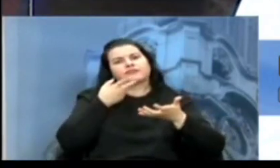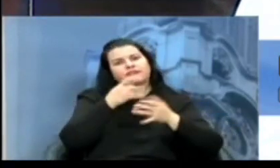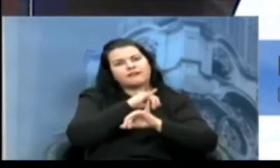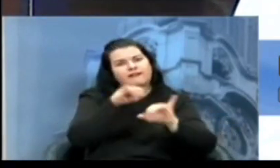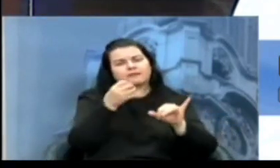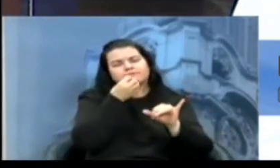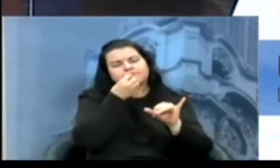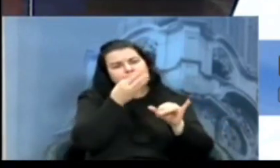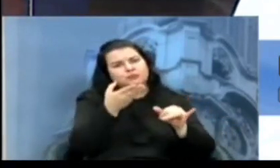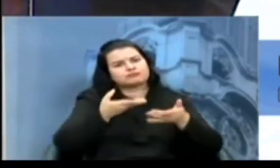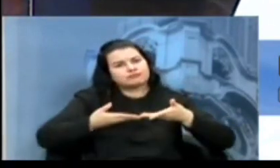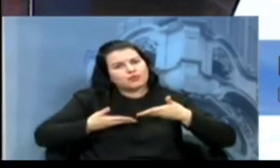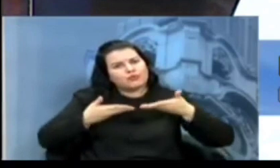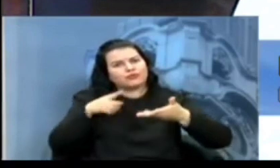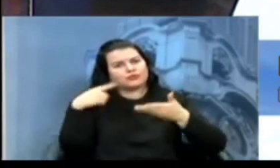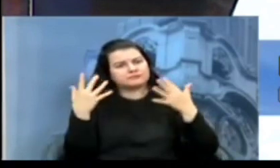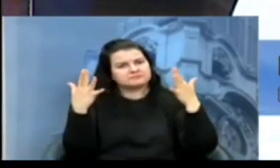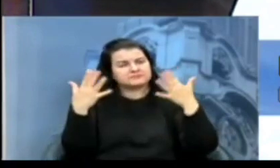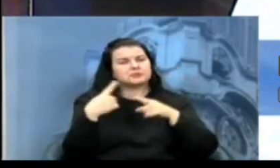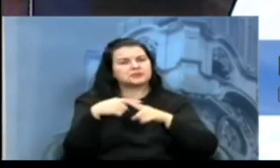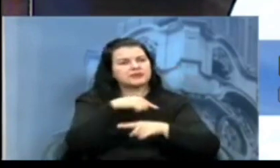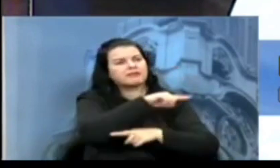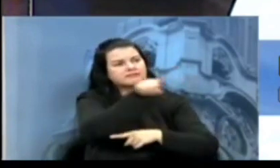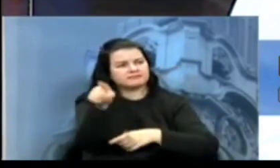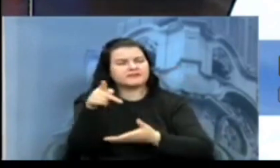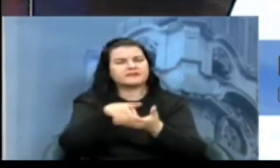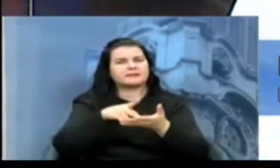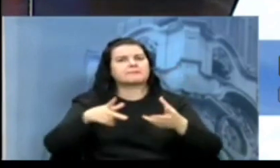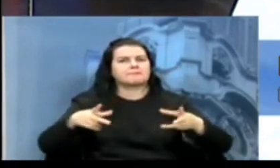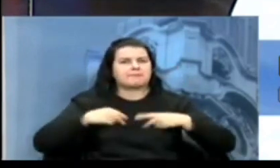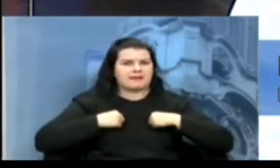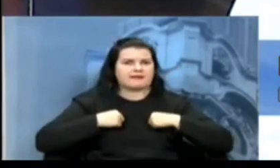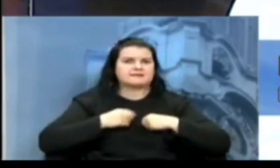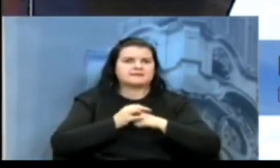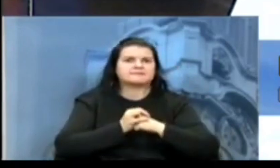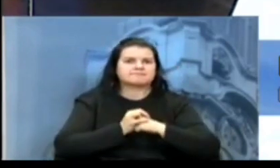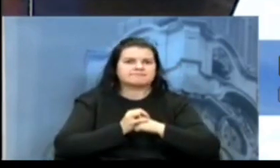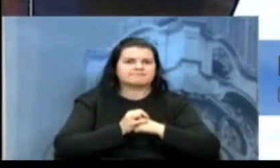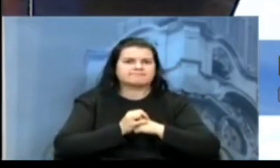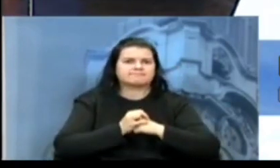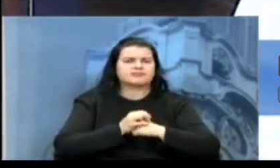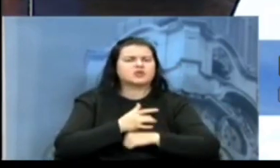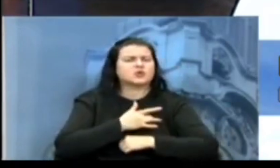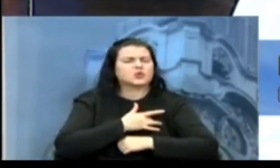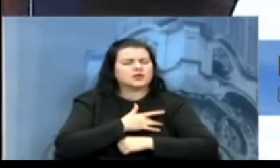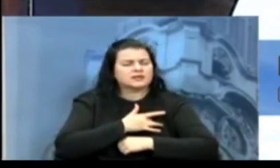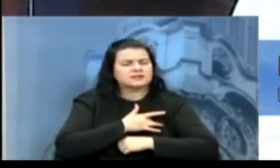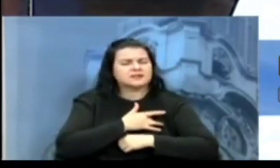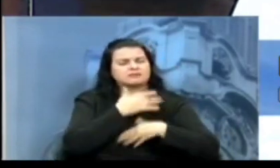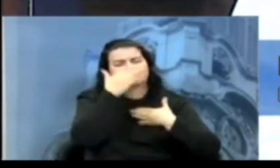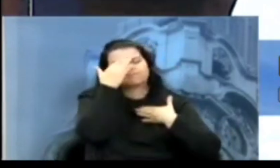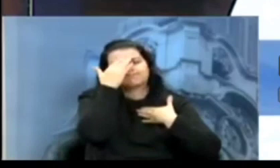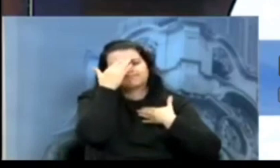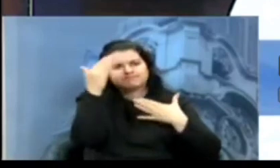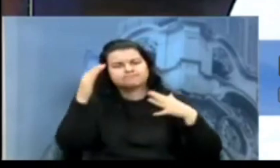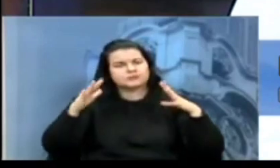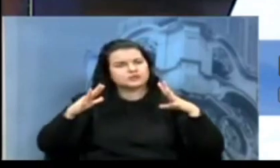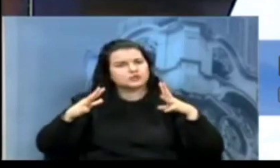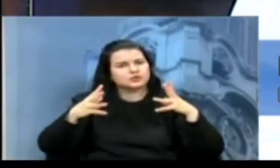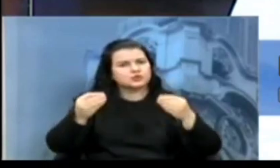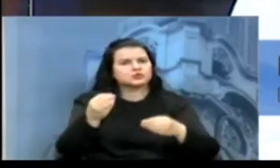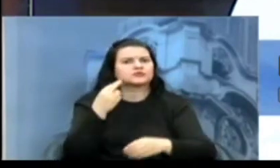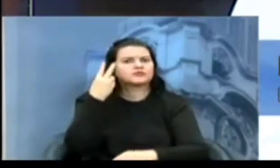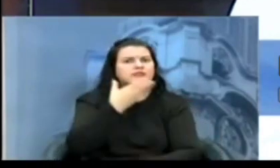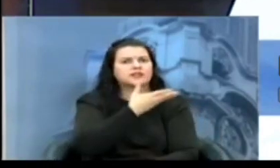homenagem. De fato, eles merecem. Agradeço de coração a todos os vereadores desta Casa por tamanha